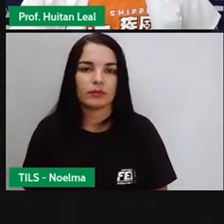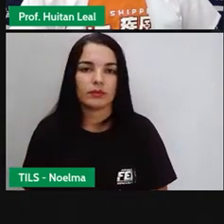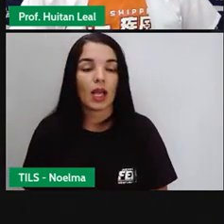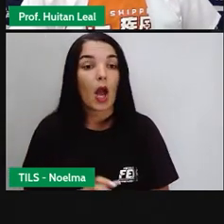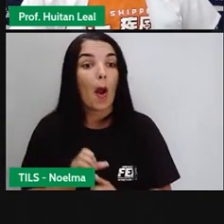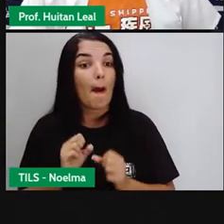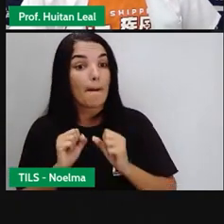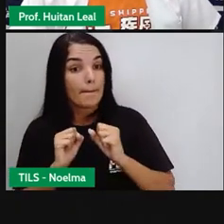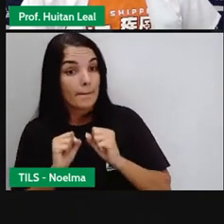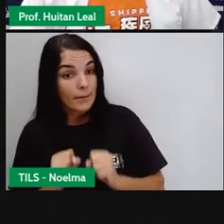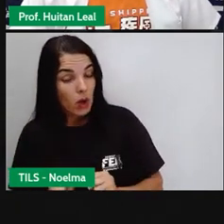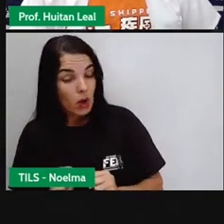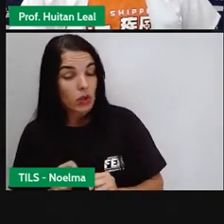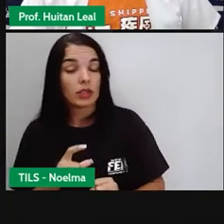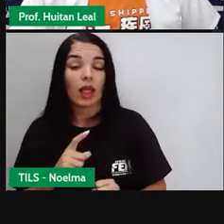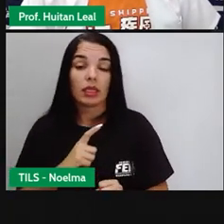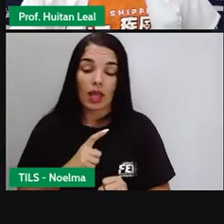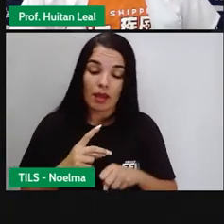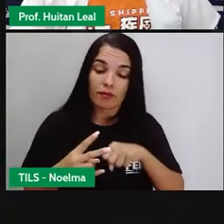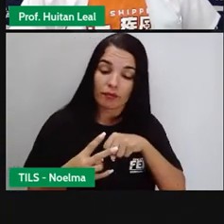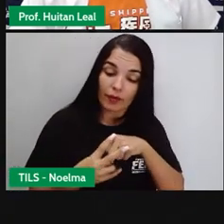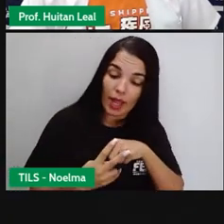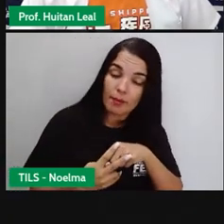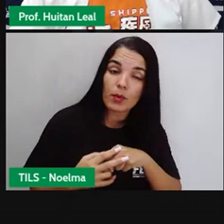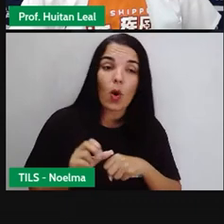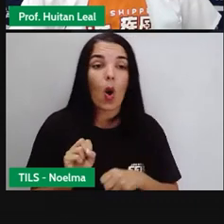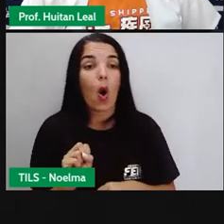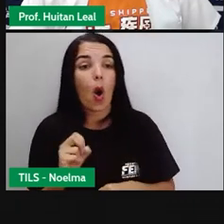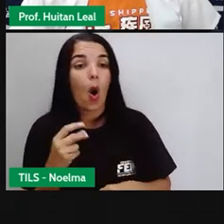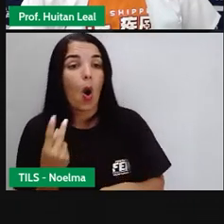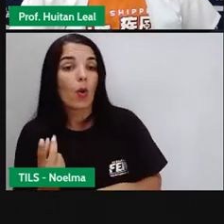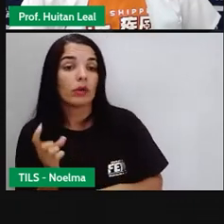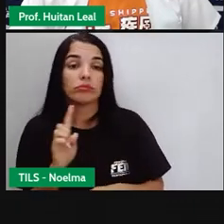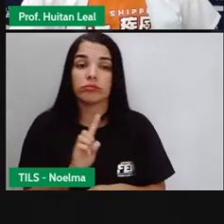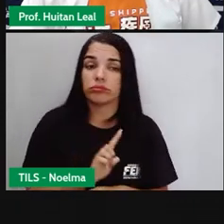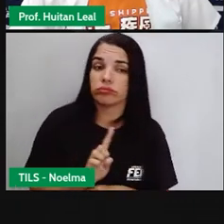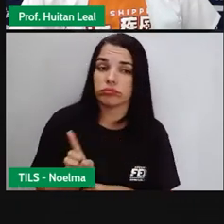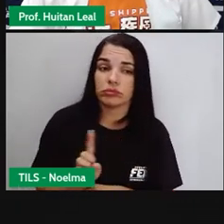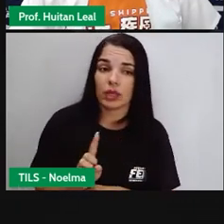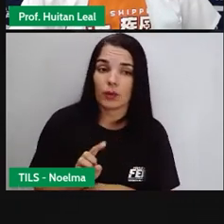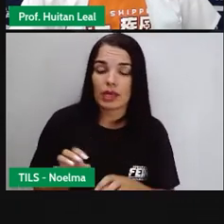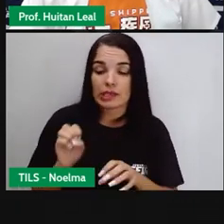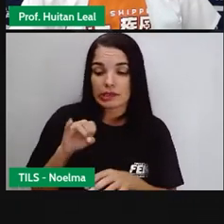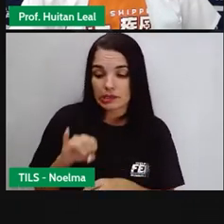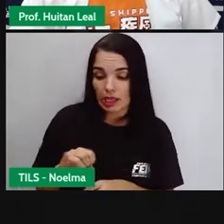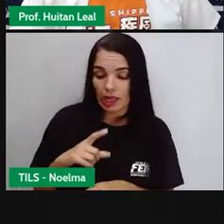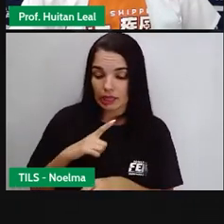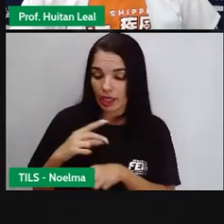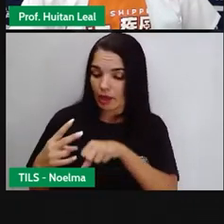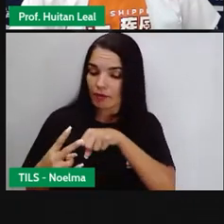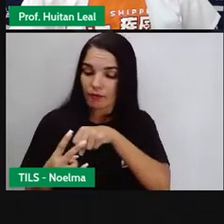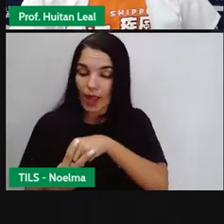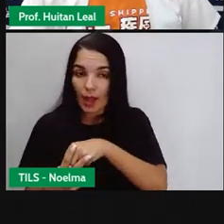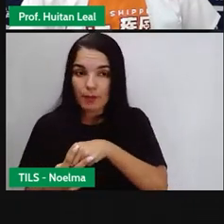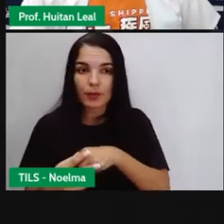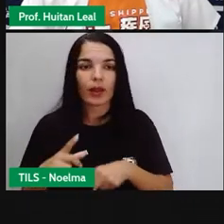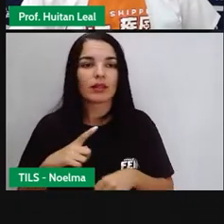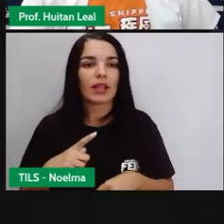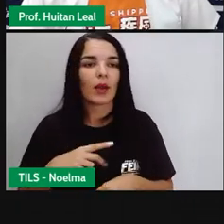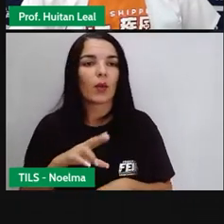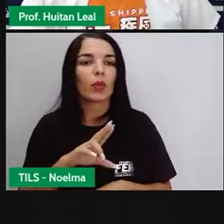Pode ou não ter verbo ou locução verbal. Quando ela tem verbo, ela é chamada de frase